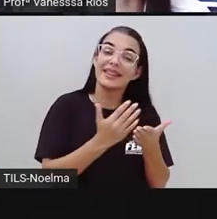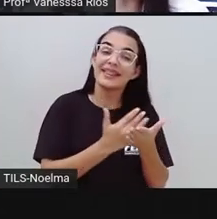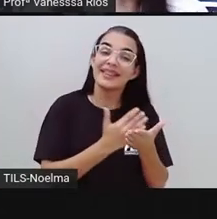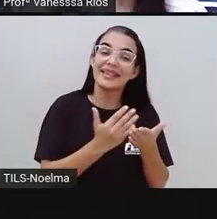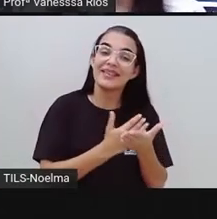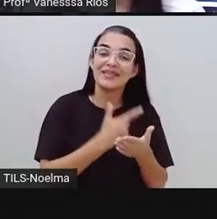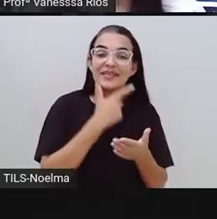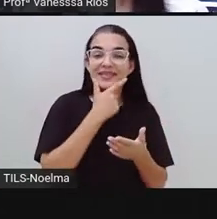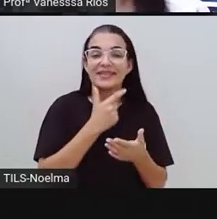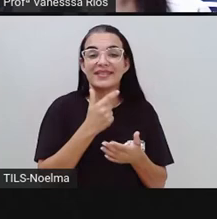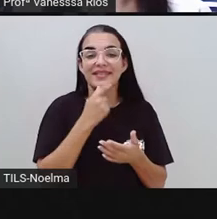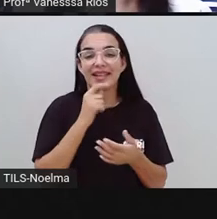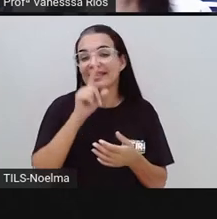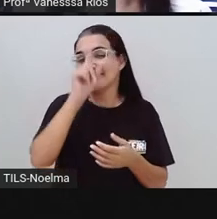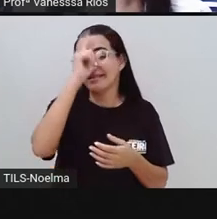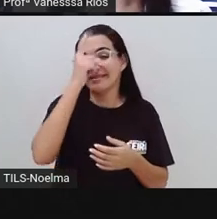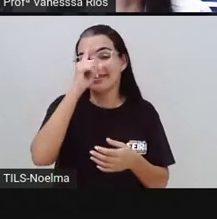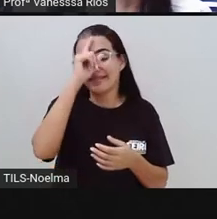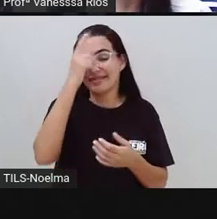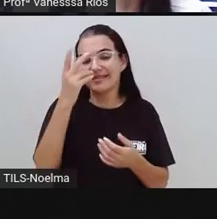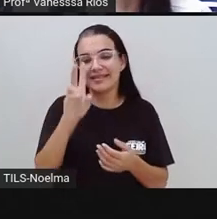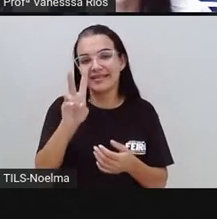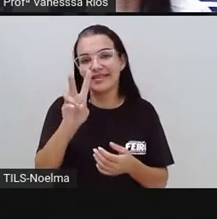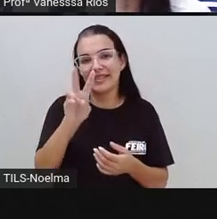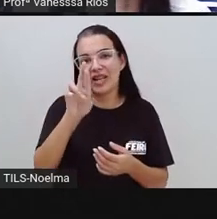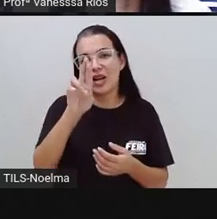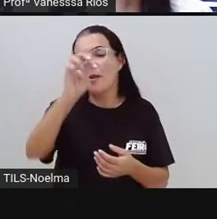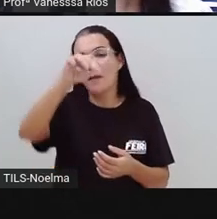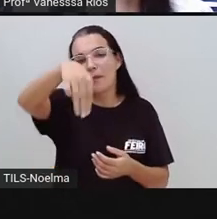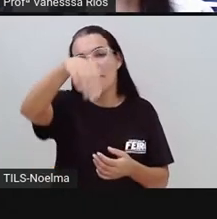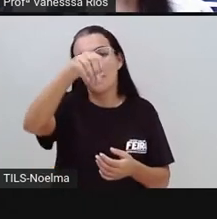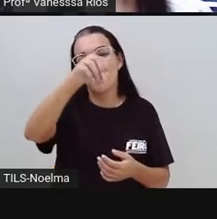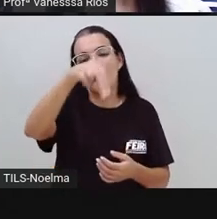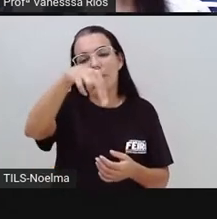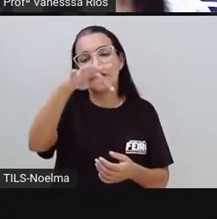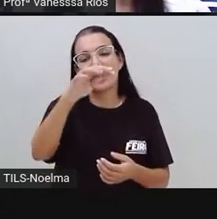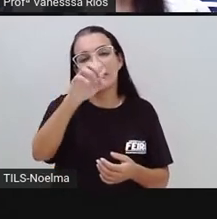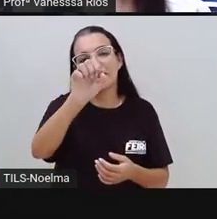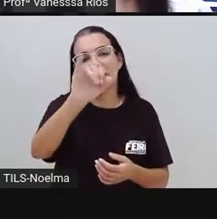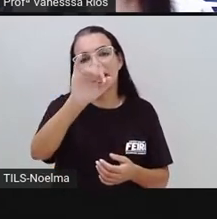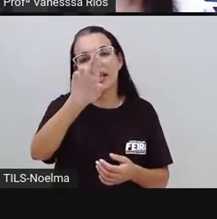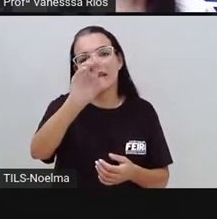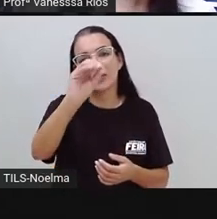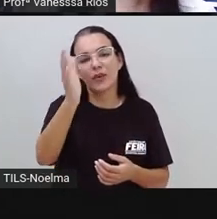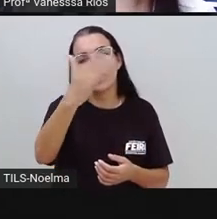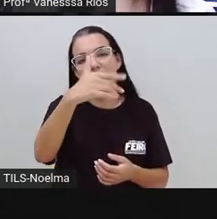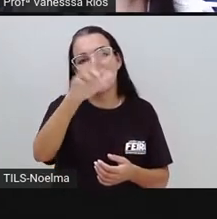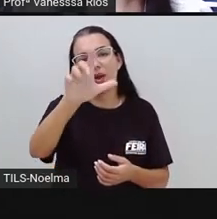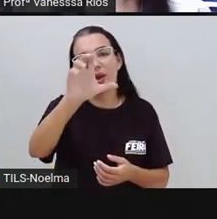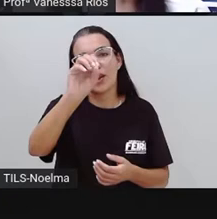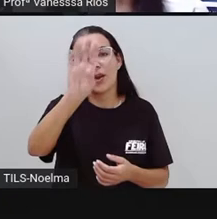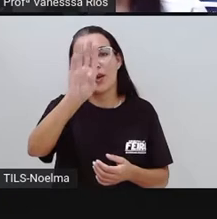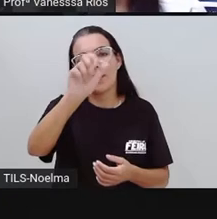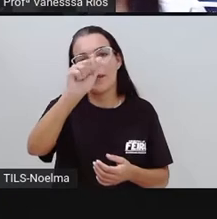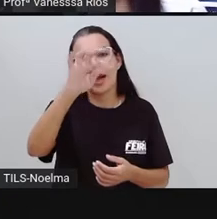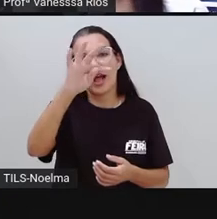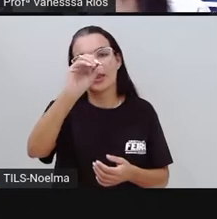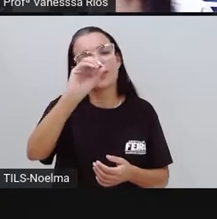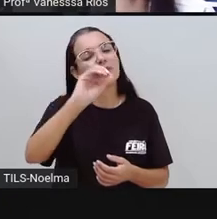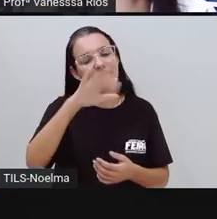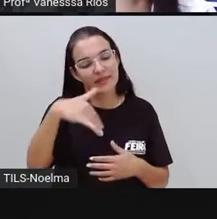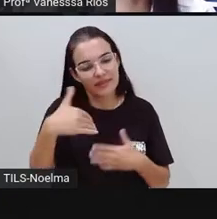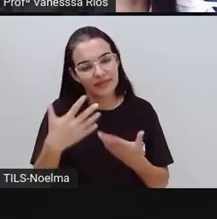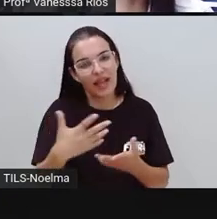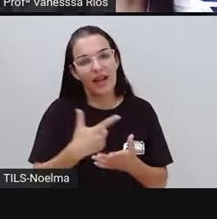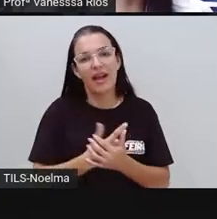obra inventada pelo escritor Monteiro Lobato. Mas aí a gente traz essa análise, né? Com as perguntas